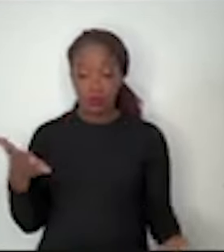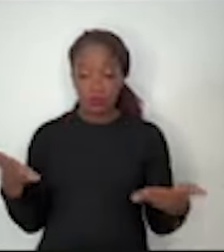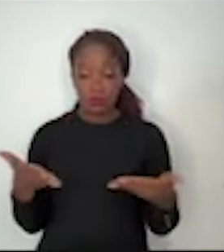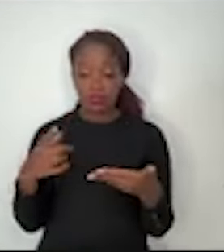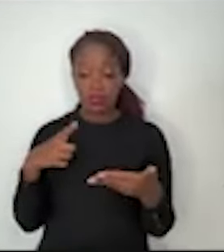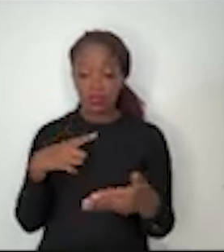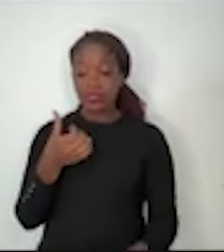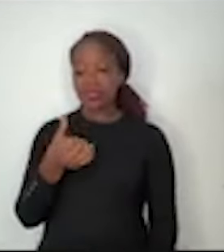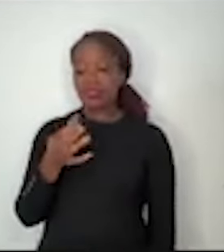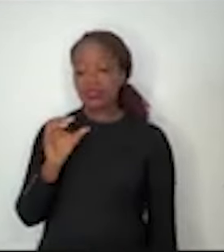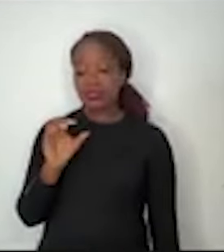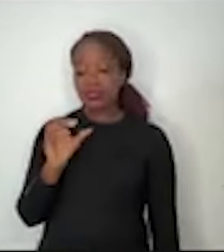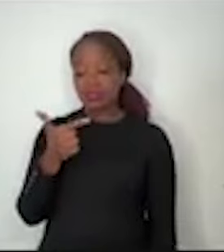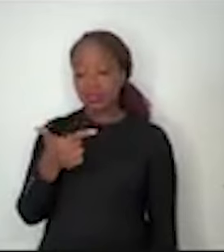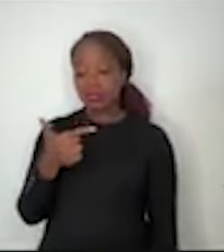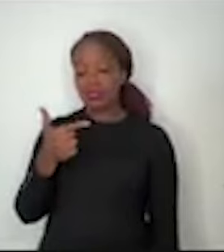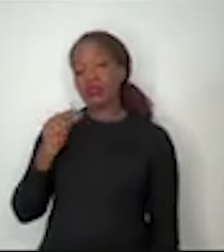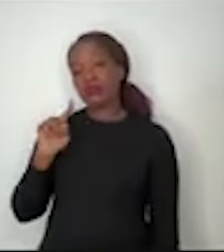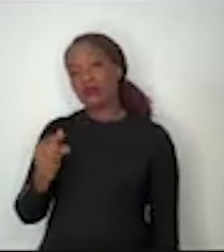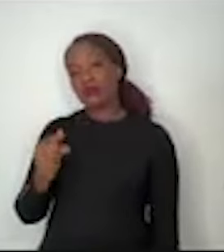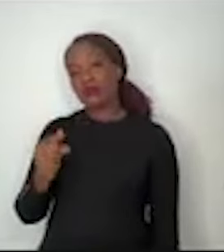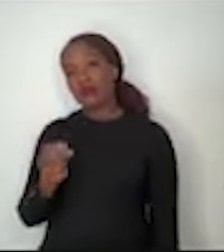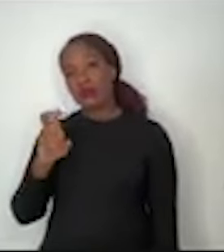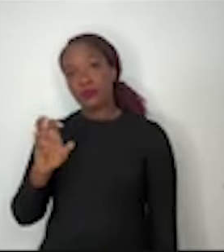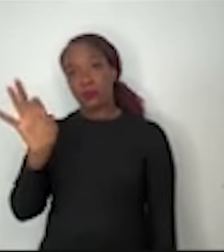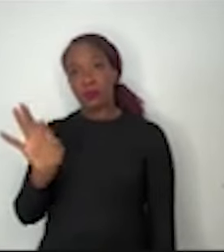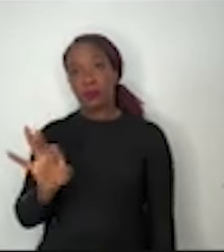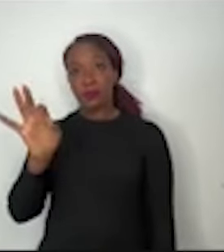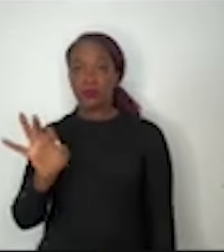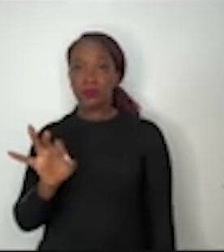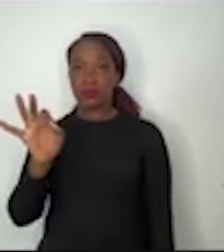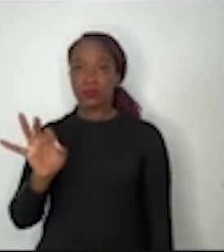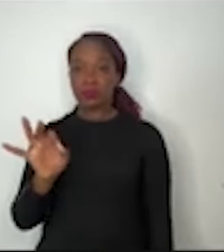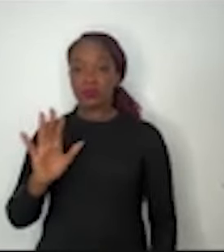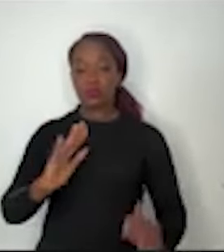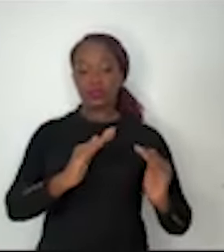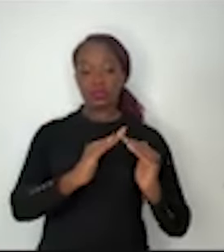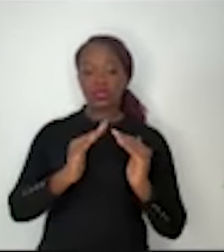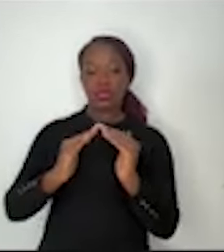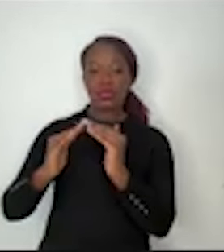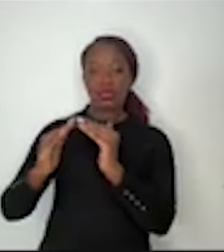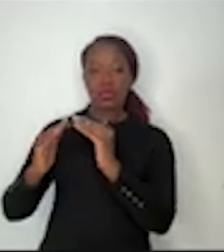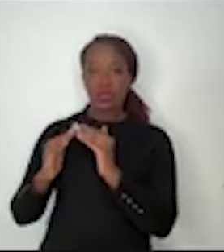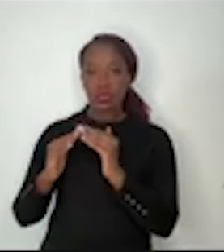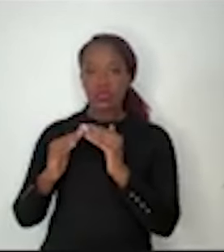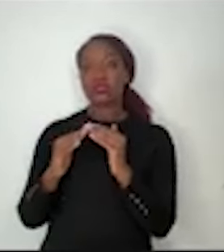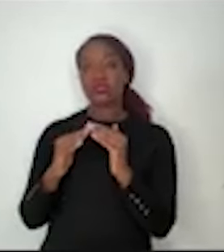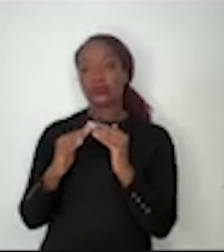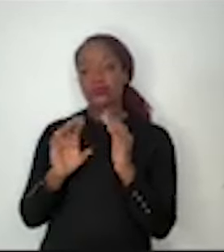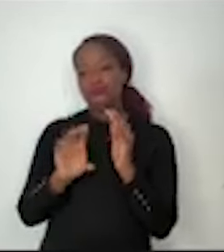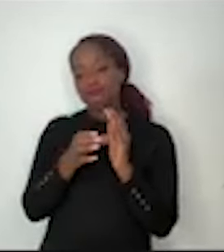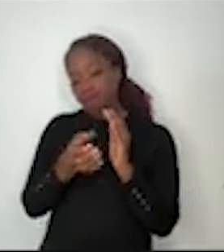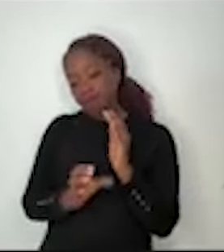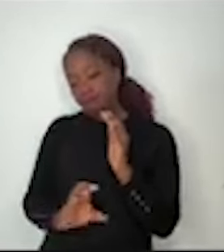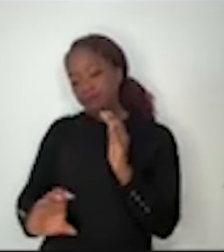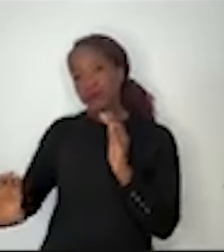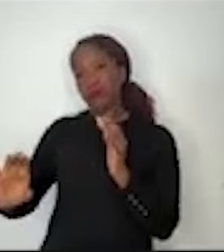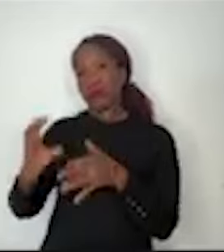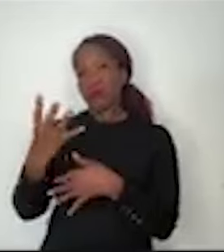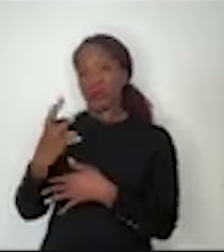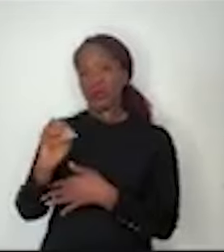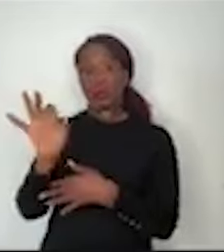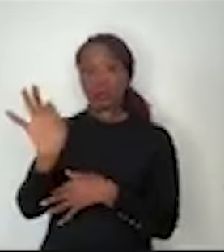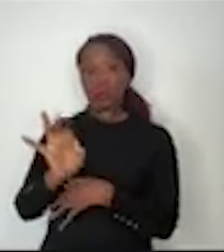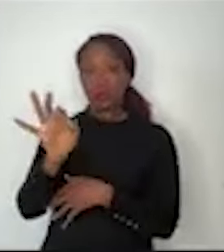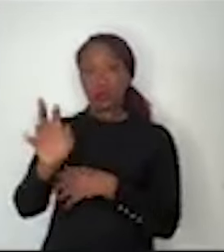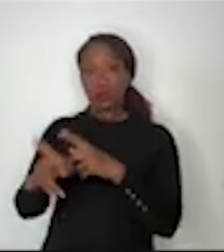,5% de domicílios conectados à rede de esgoto. Portanto, quase 40% da população